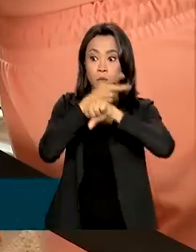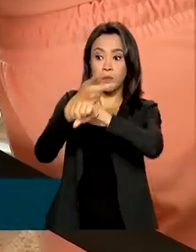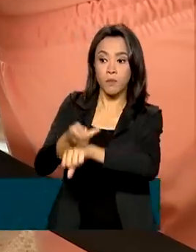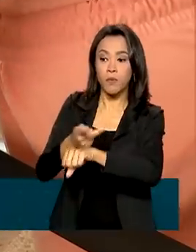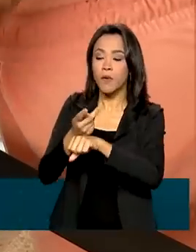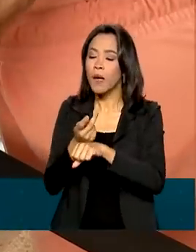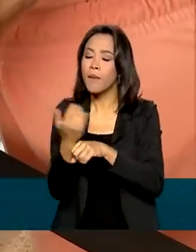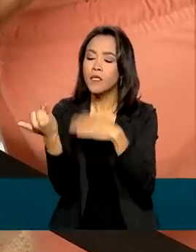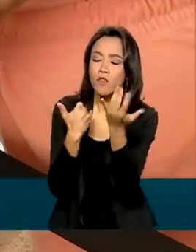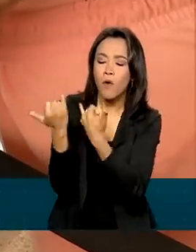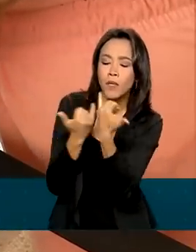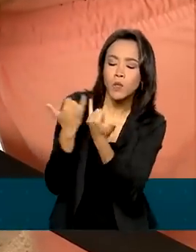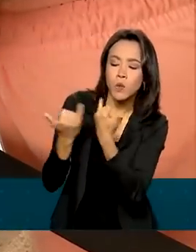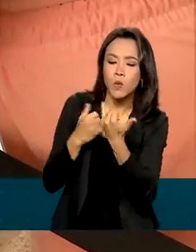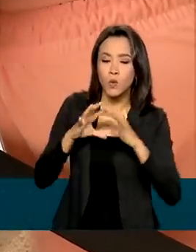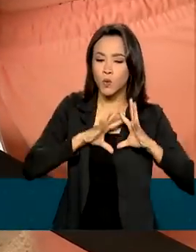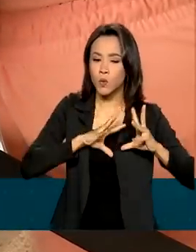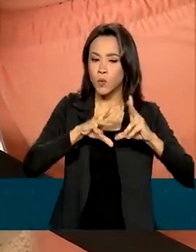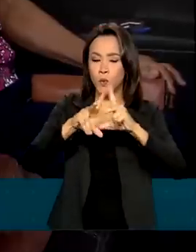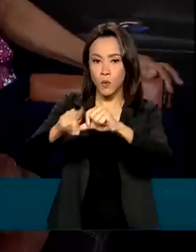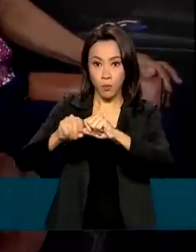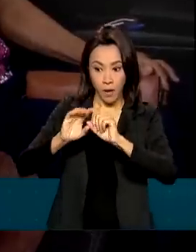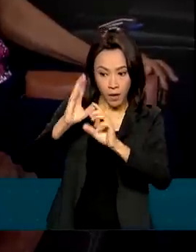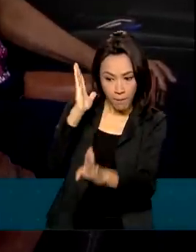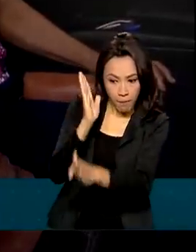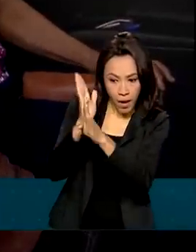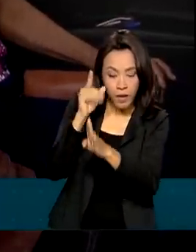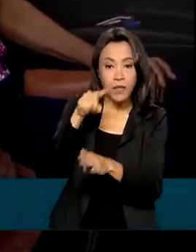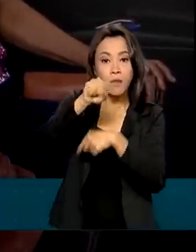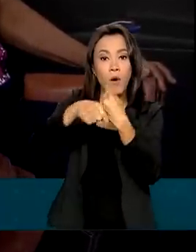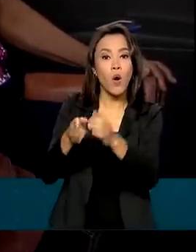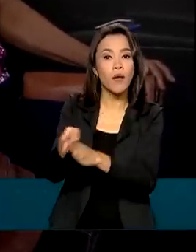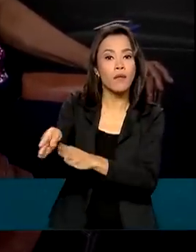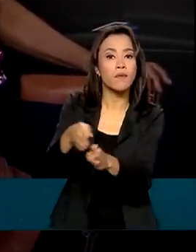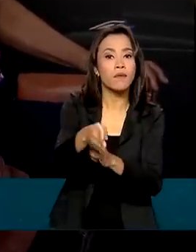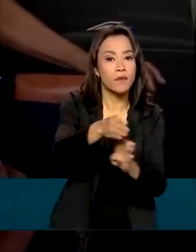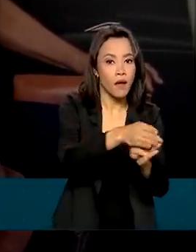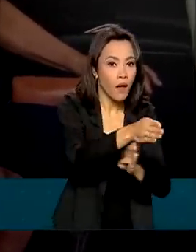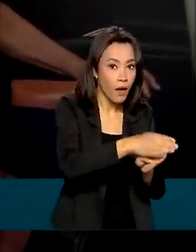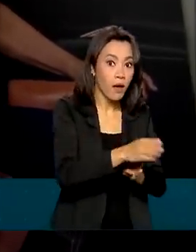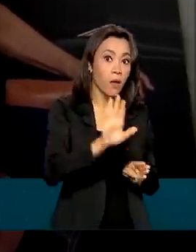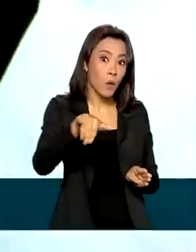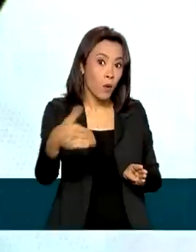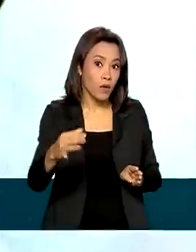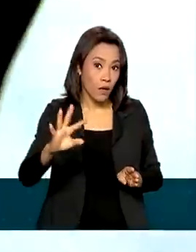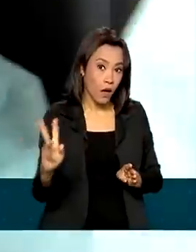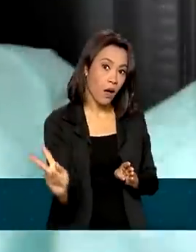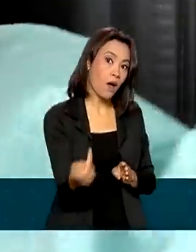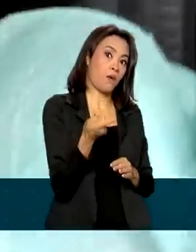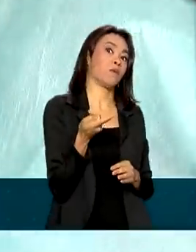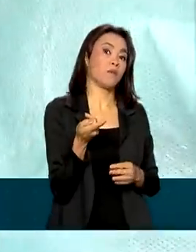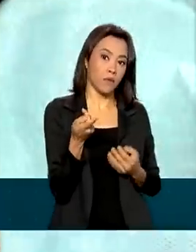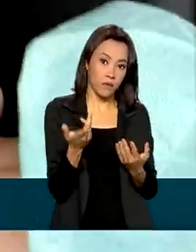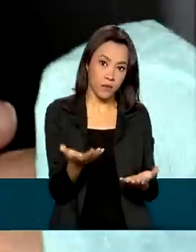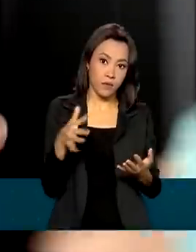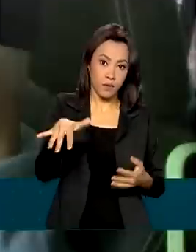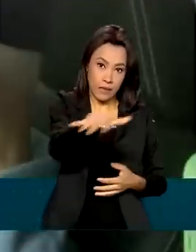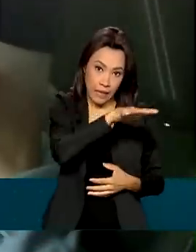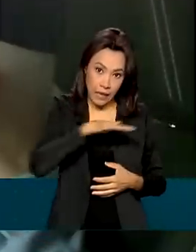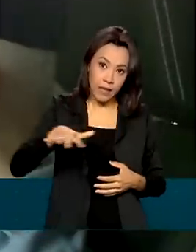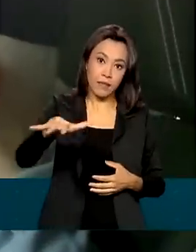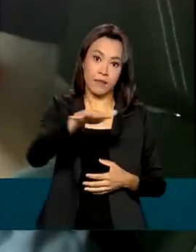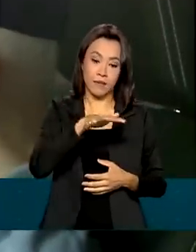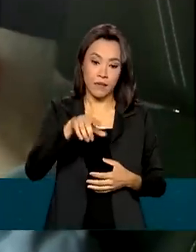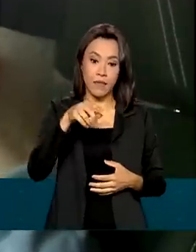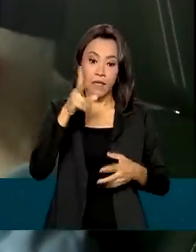Tudo para detectar e orientar a melhor forma de agir quando há um evento ou emergência em saúde pública,